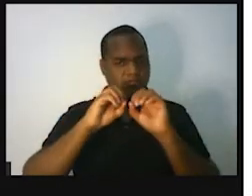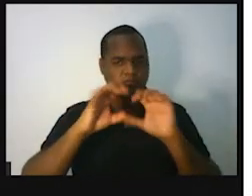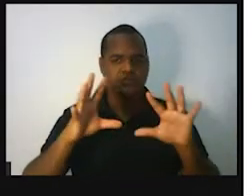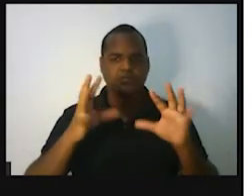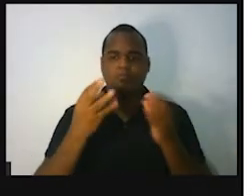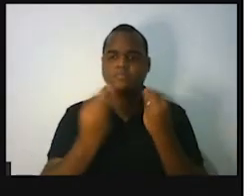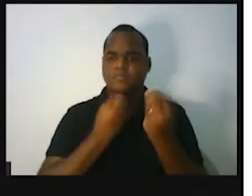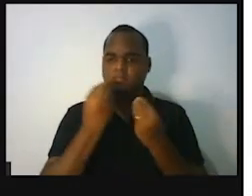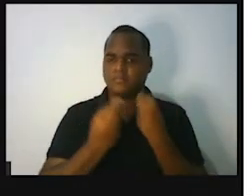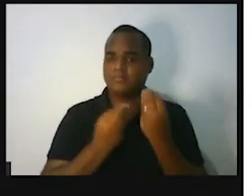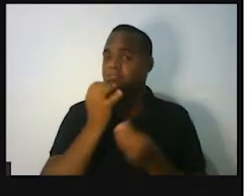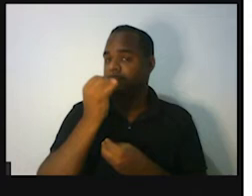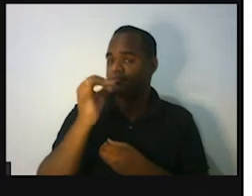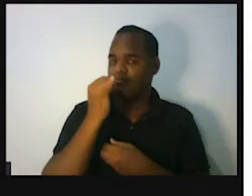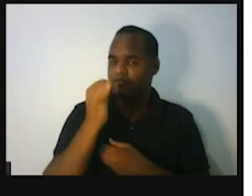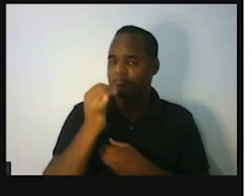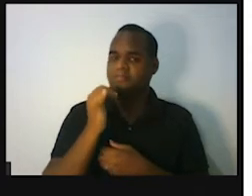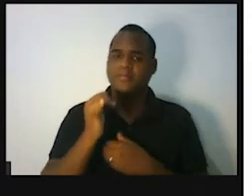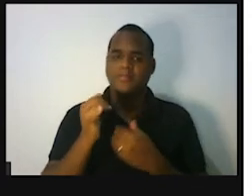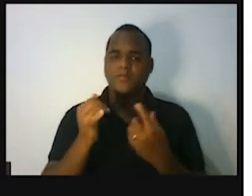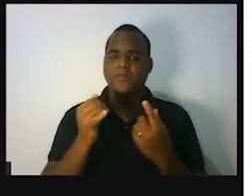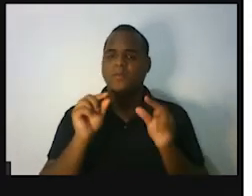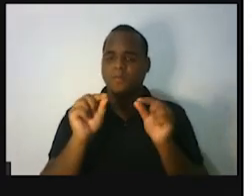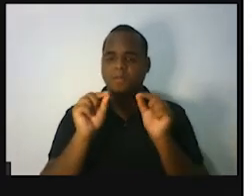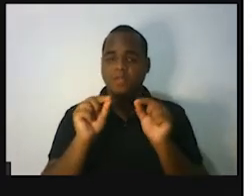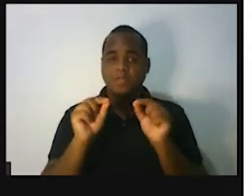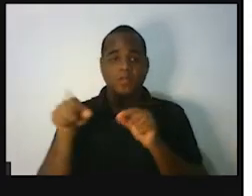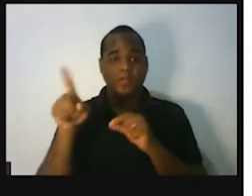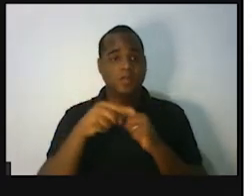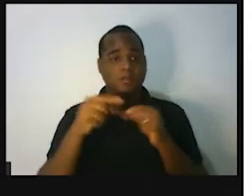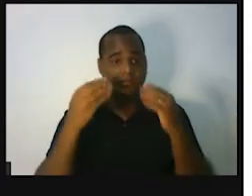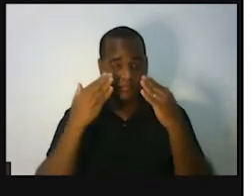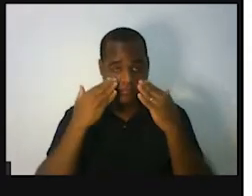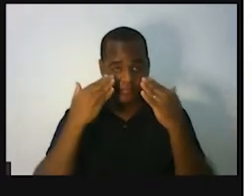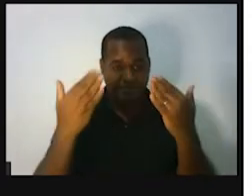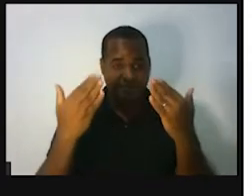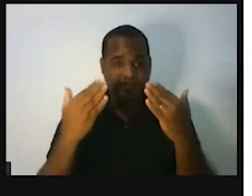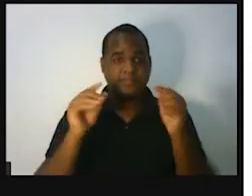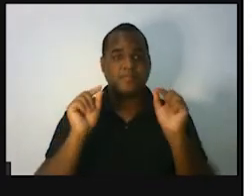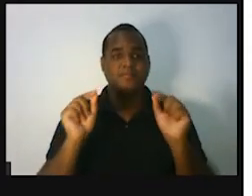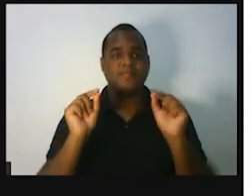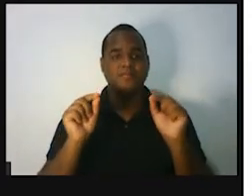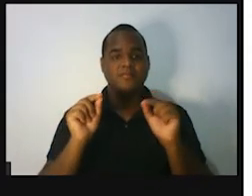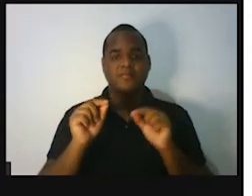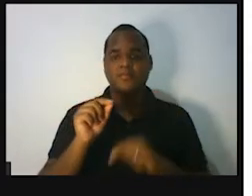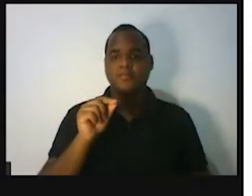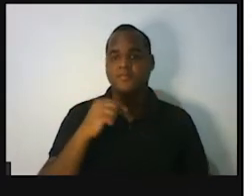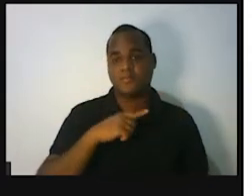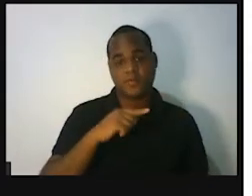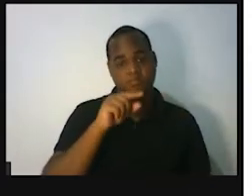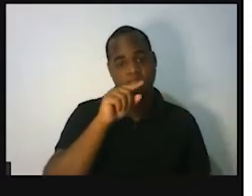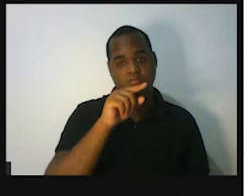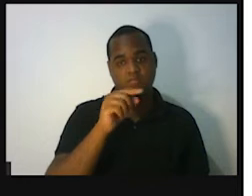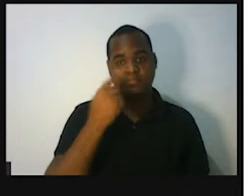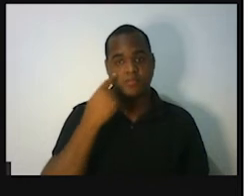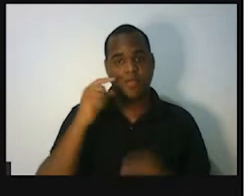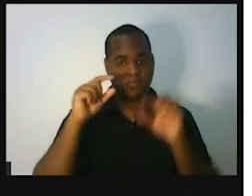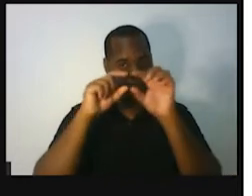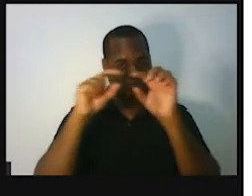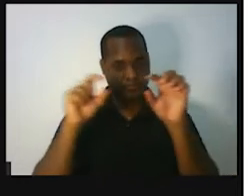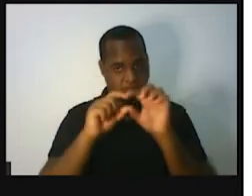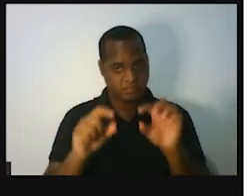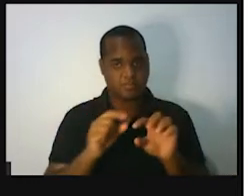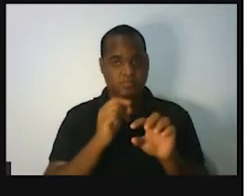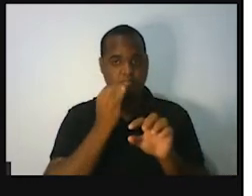médio de energia elétrico, eu vou apresentar um gráficozinho com algumas informações